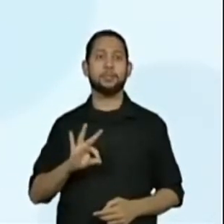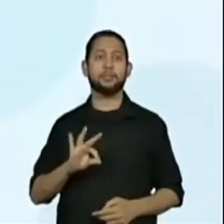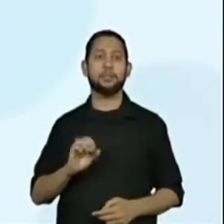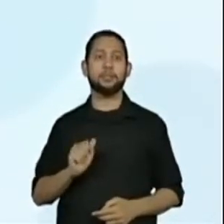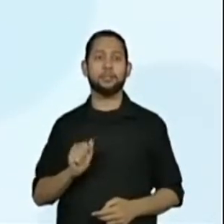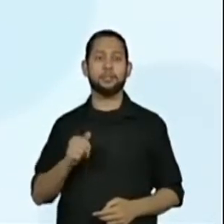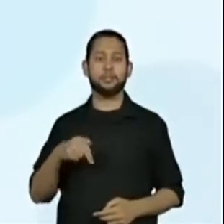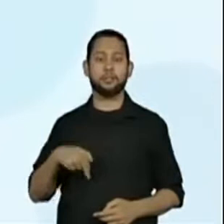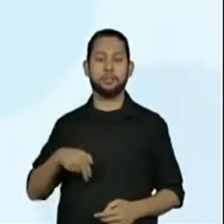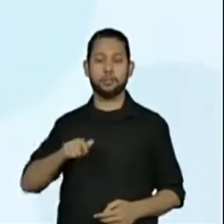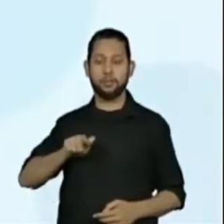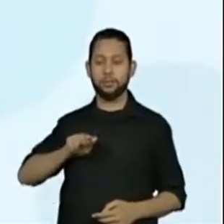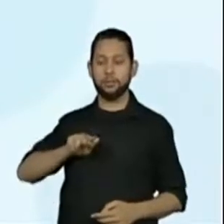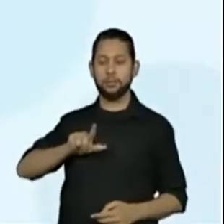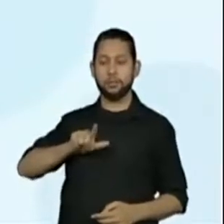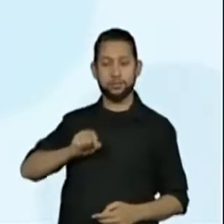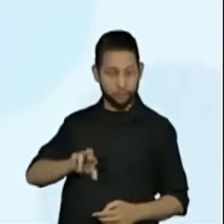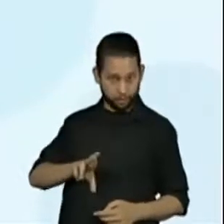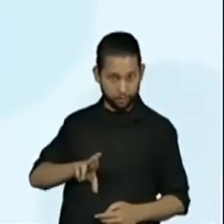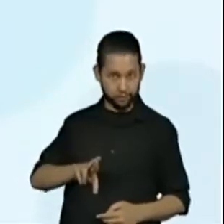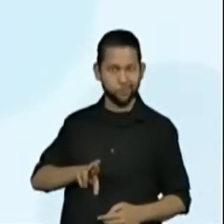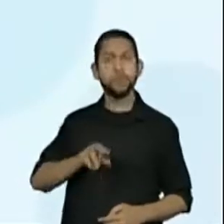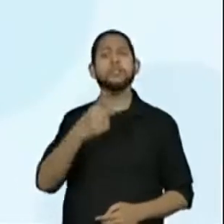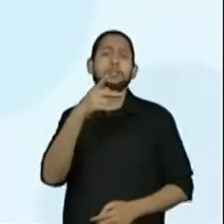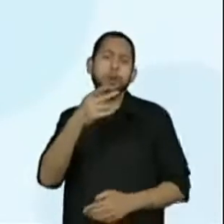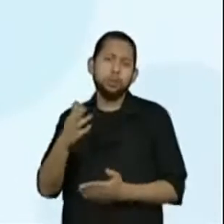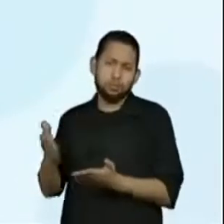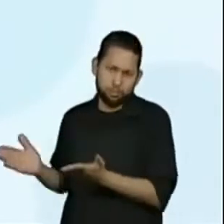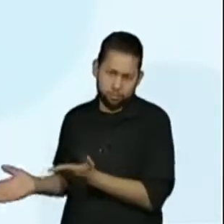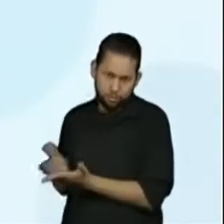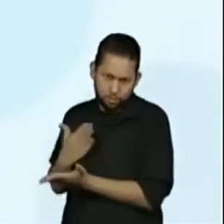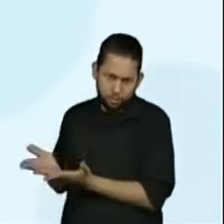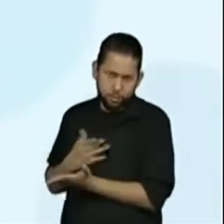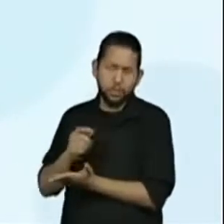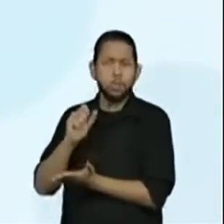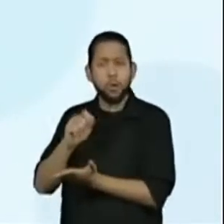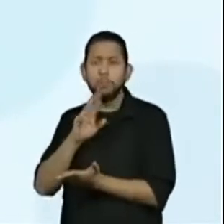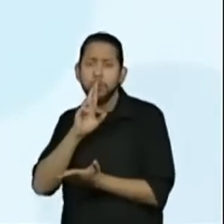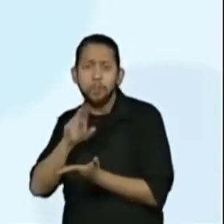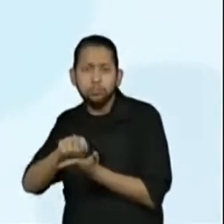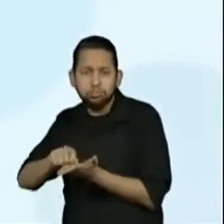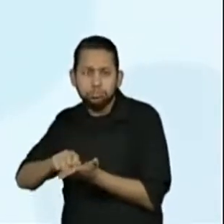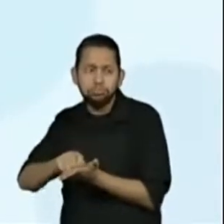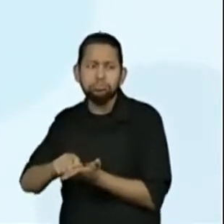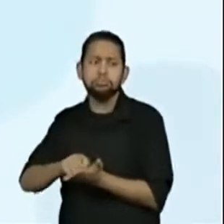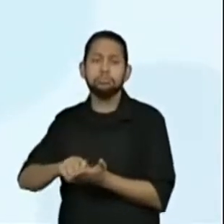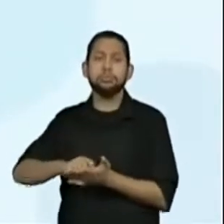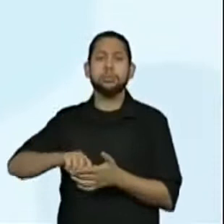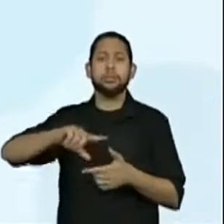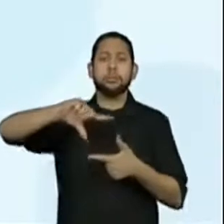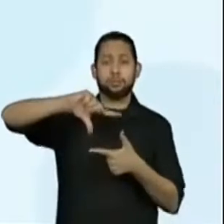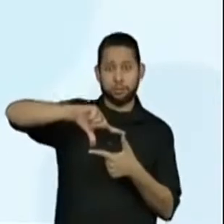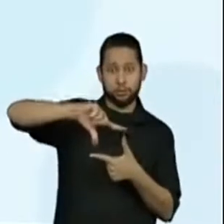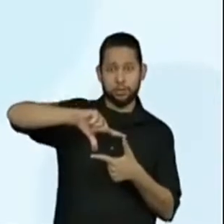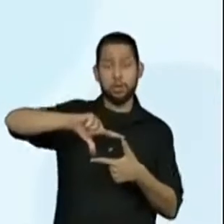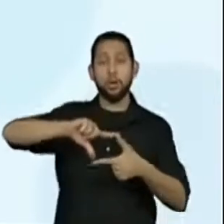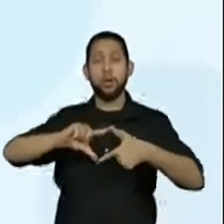Aproveito, aluno do quarto ano já, para colocar a resposta no seu material, ok? De, vamos lá, 100